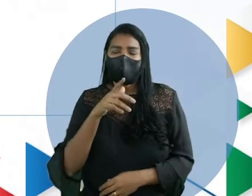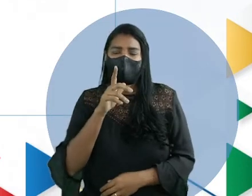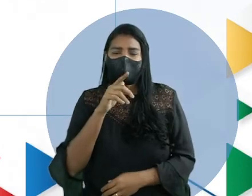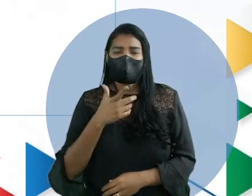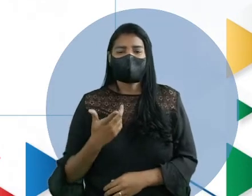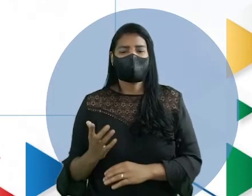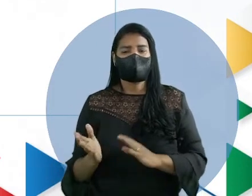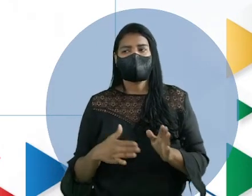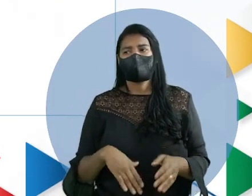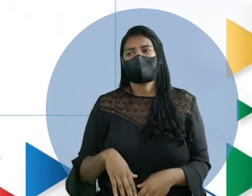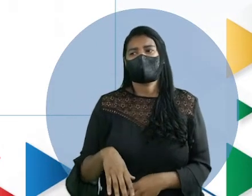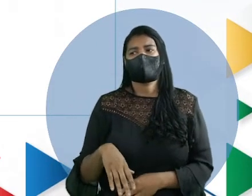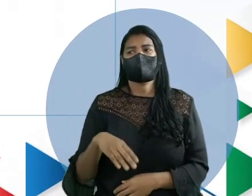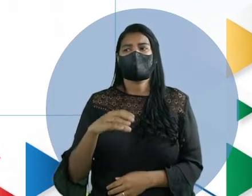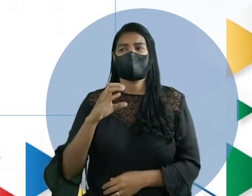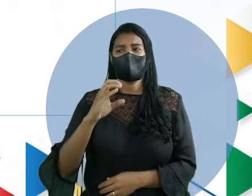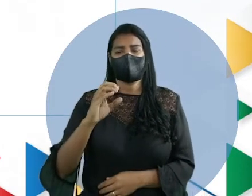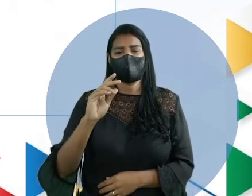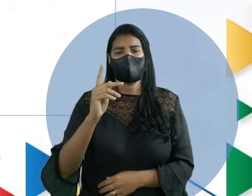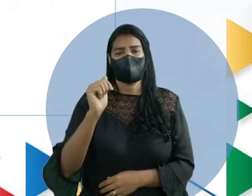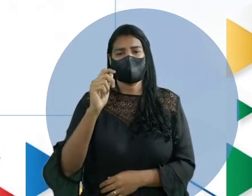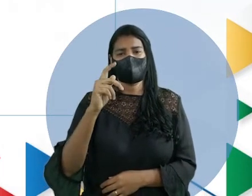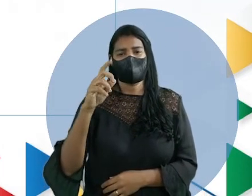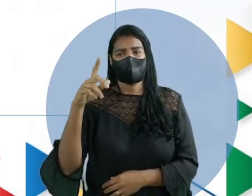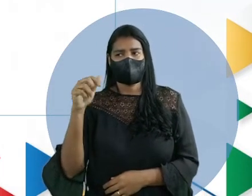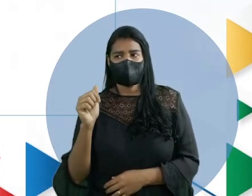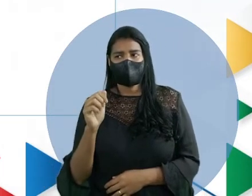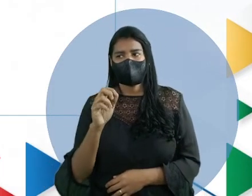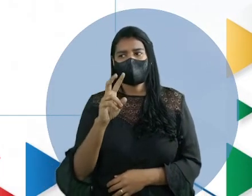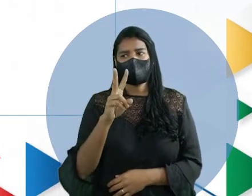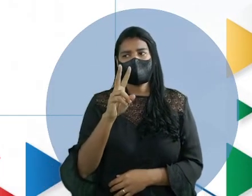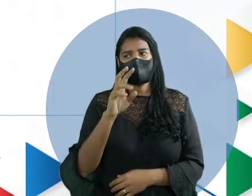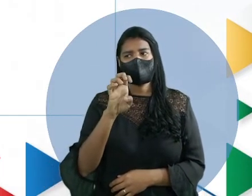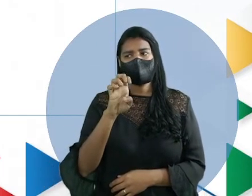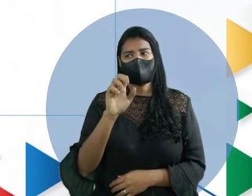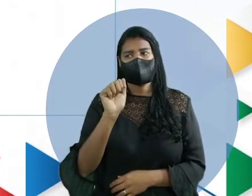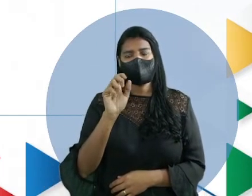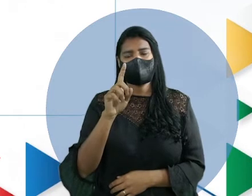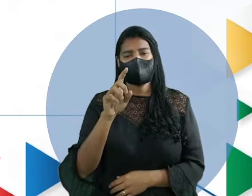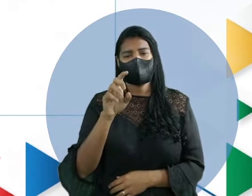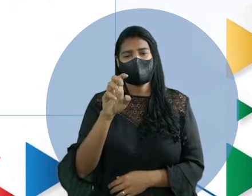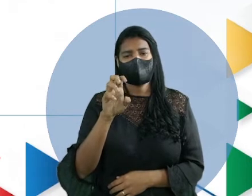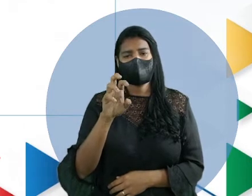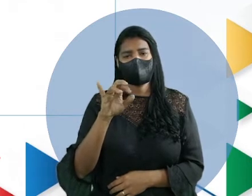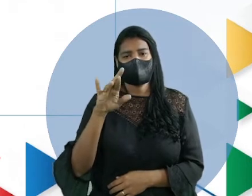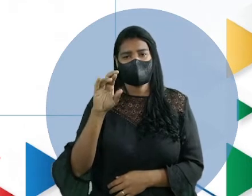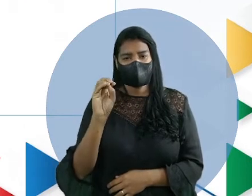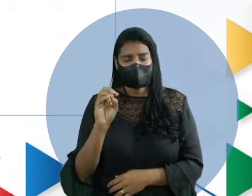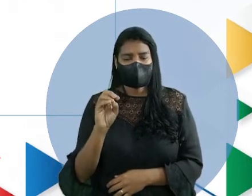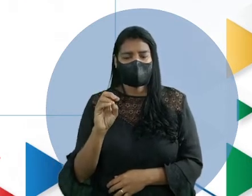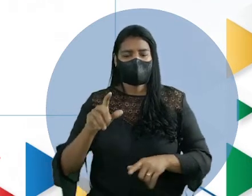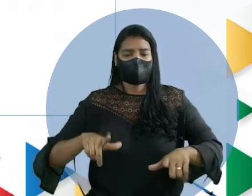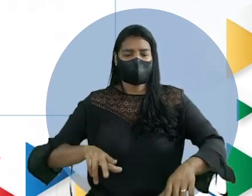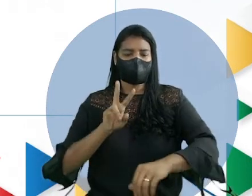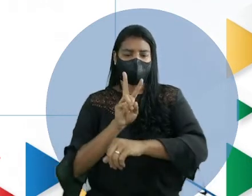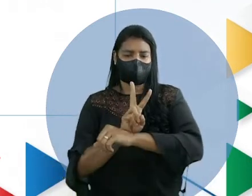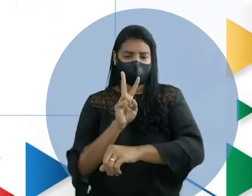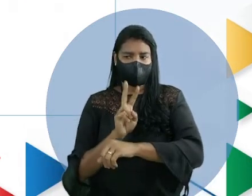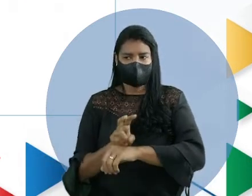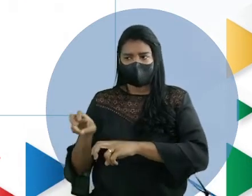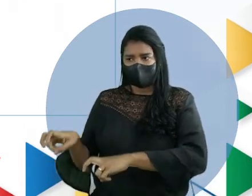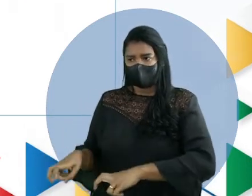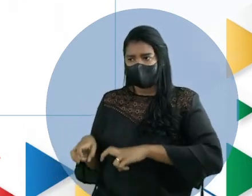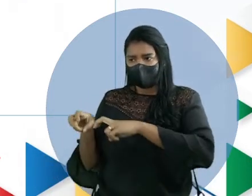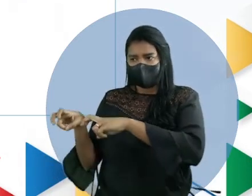Chapada dos Veadeiros. É o Parque Nacional da Chapada dos Veadeiros, gente. É uma área de preservação do cerrado